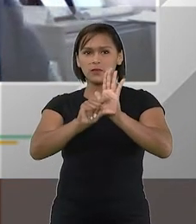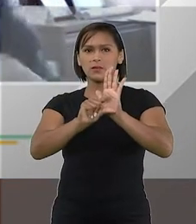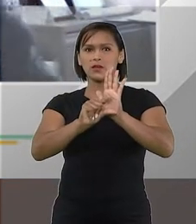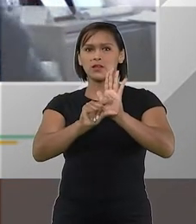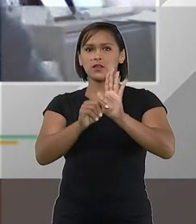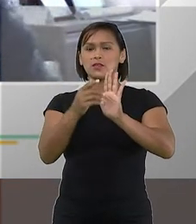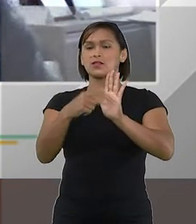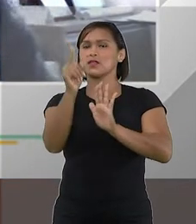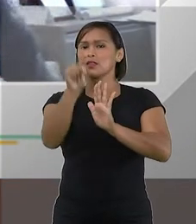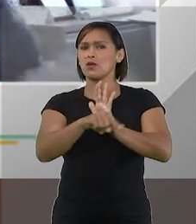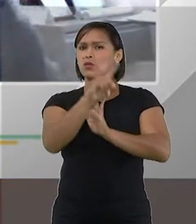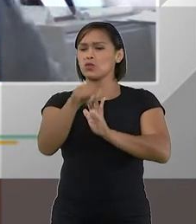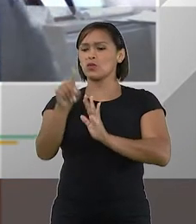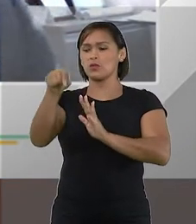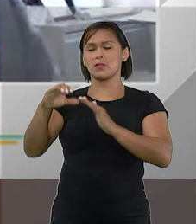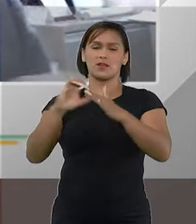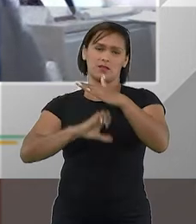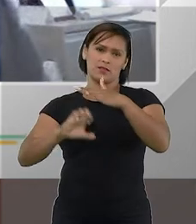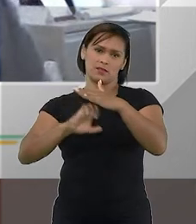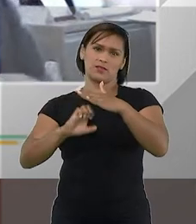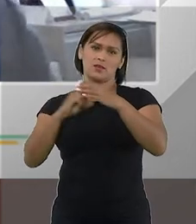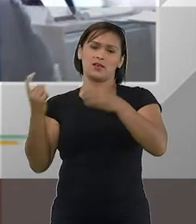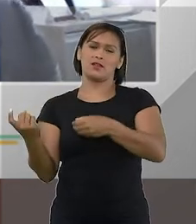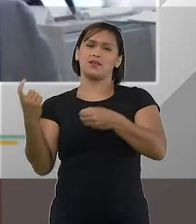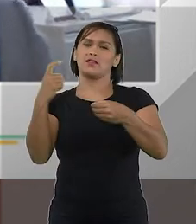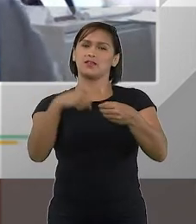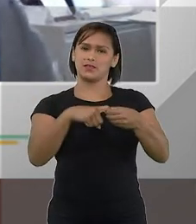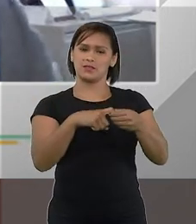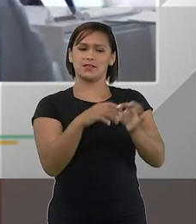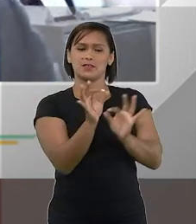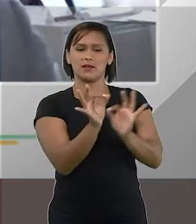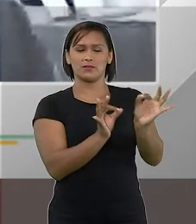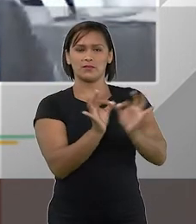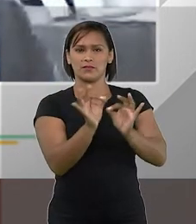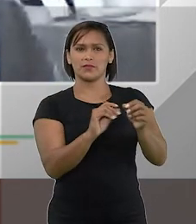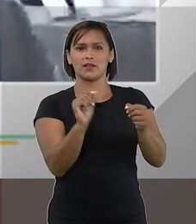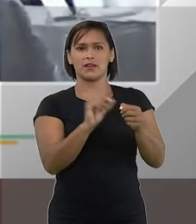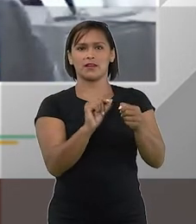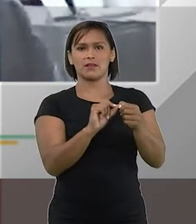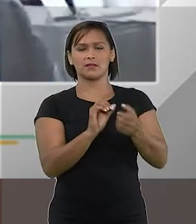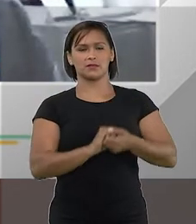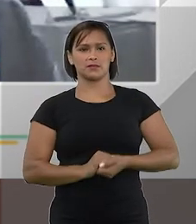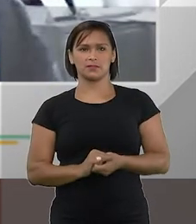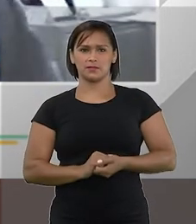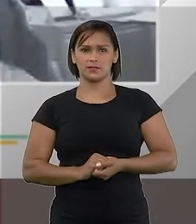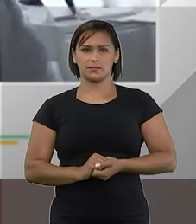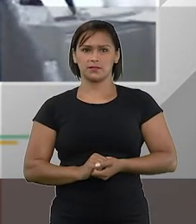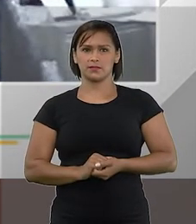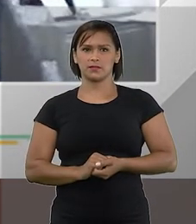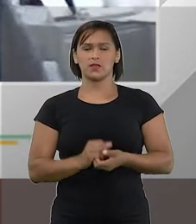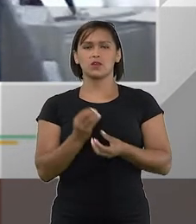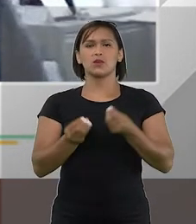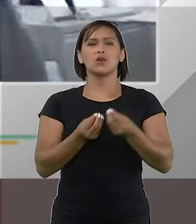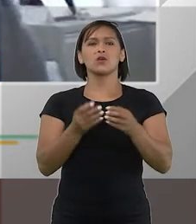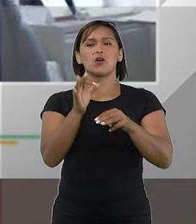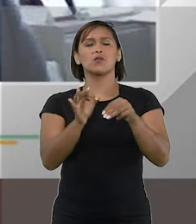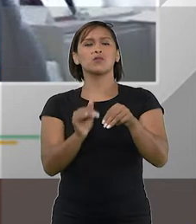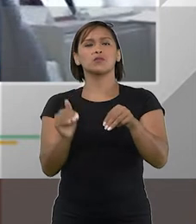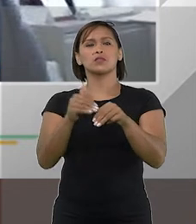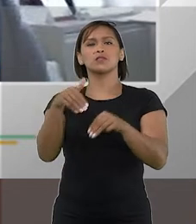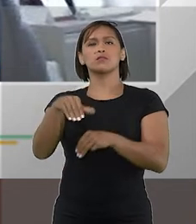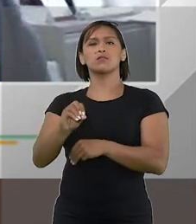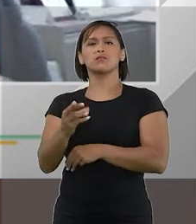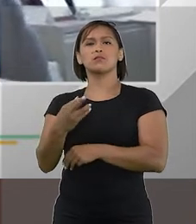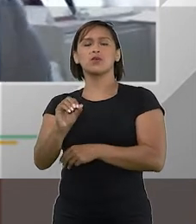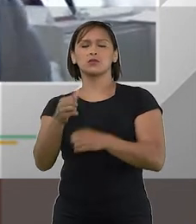se não nulo para aquela empresa que está se utilizando dessa ferramenta. Como disse o Nis